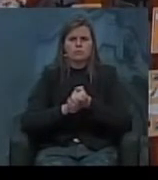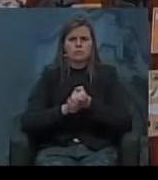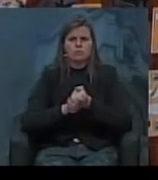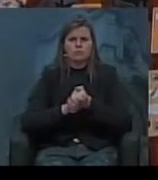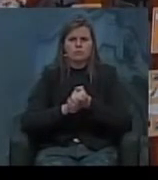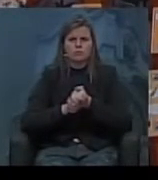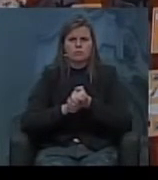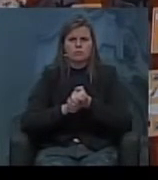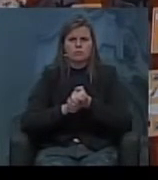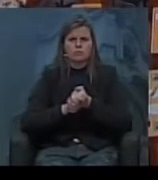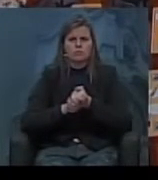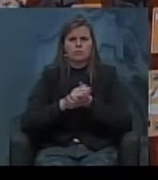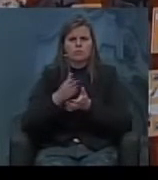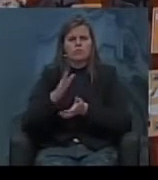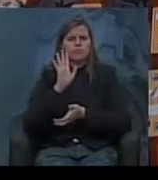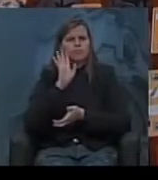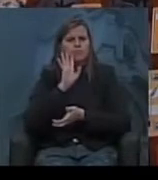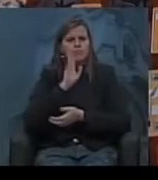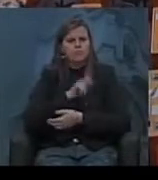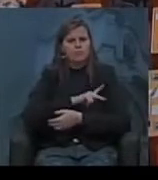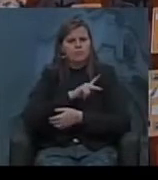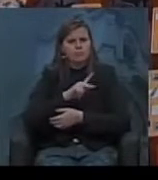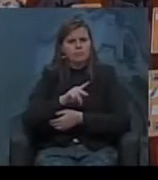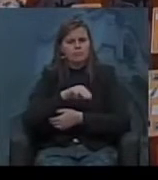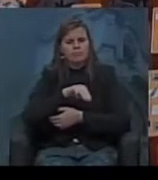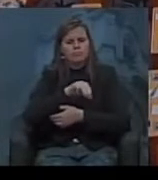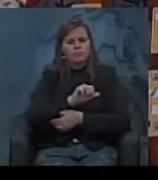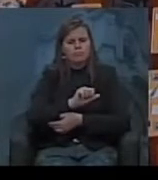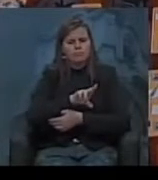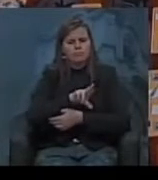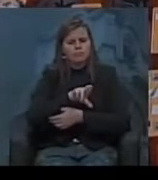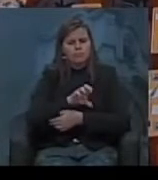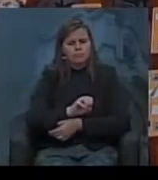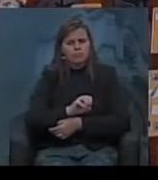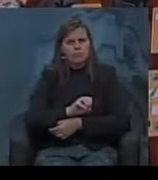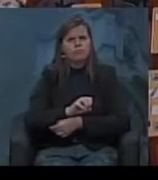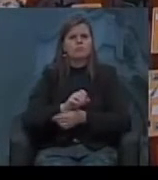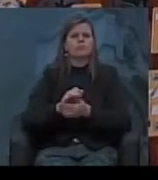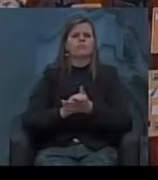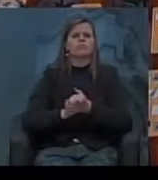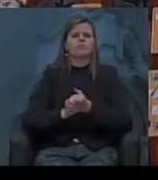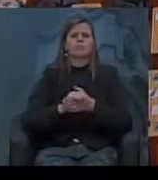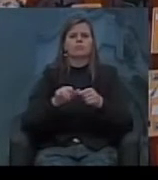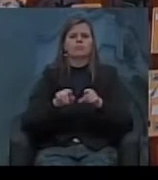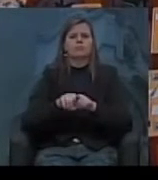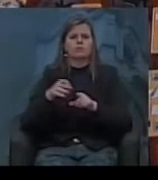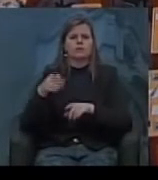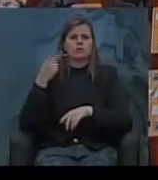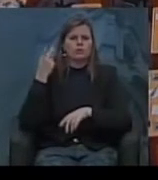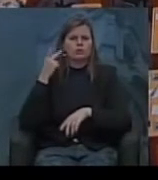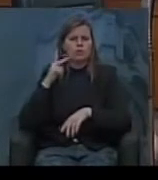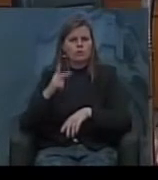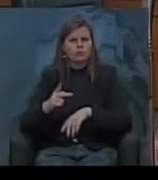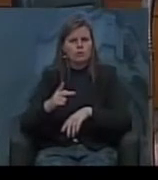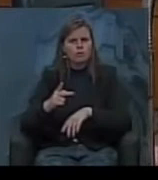meu querido presidente Mauro Zaque nosso historiador